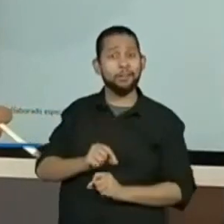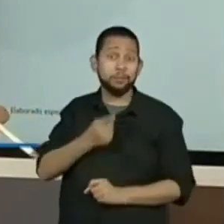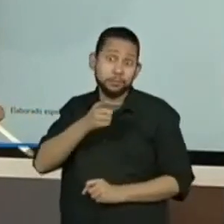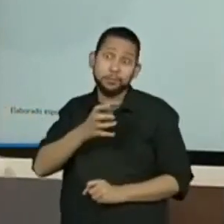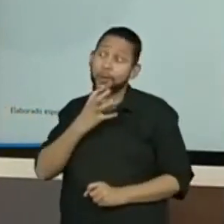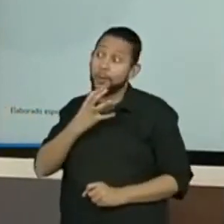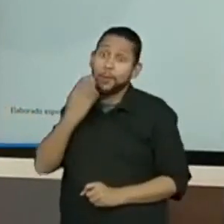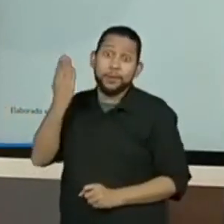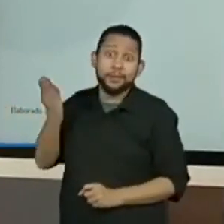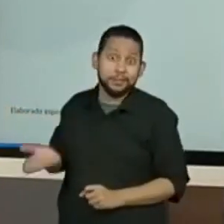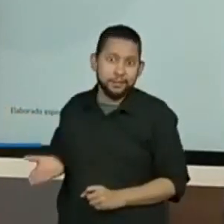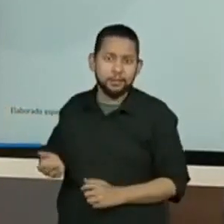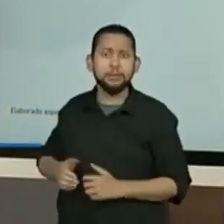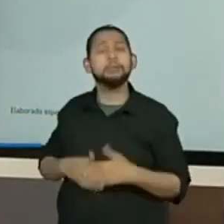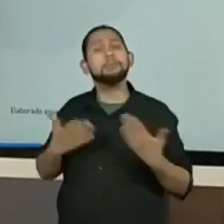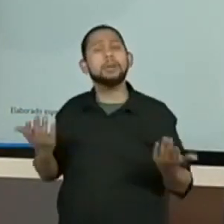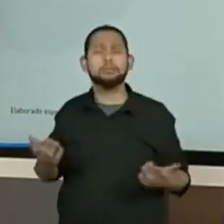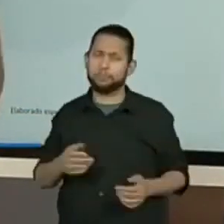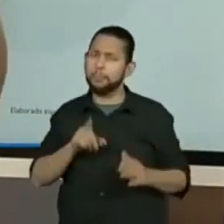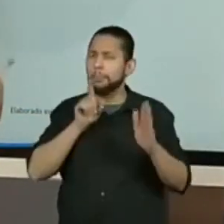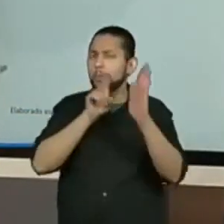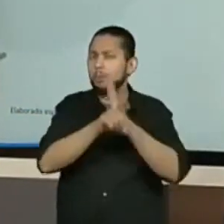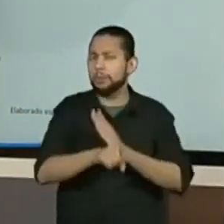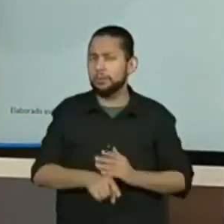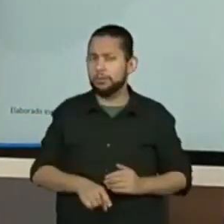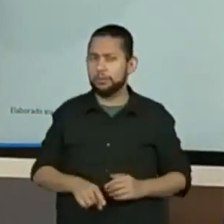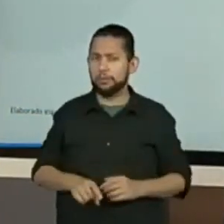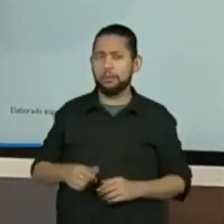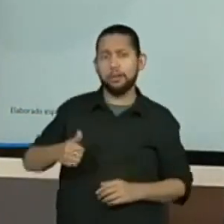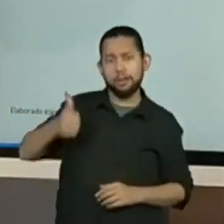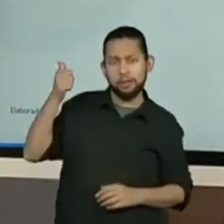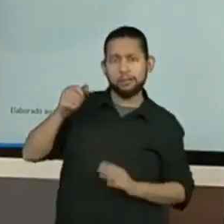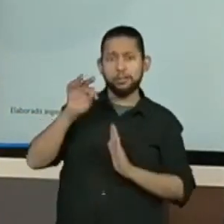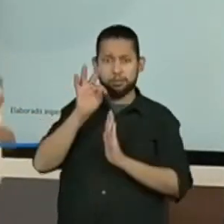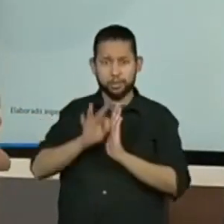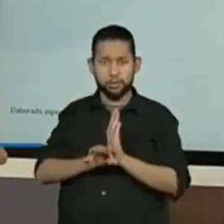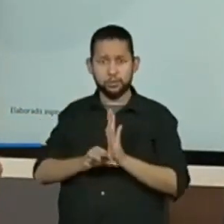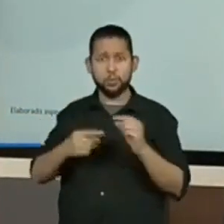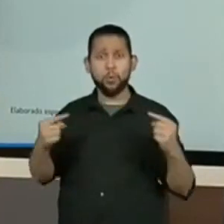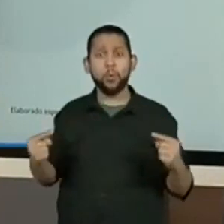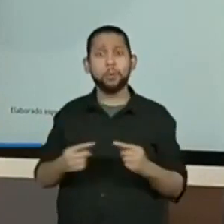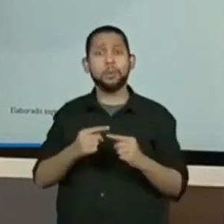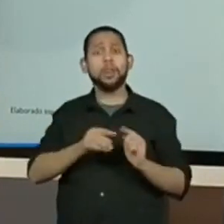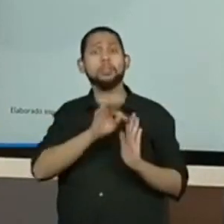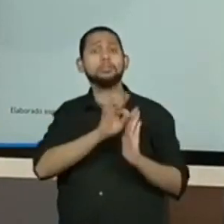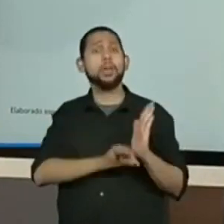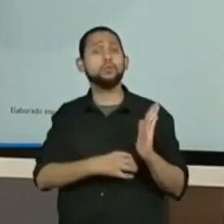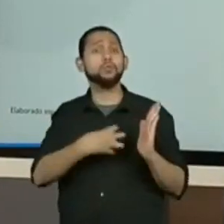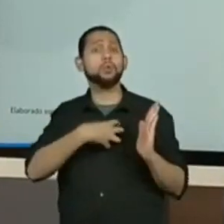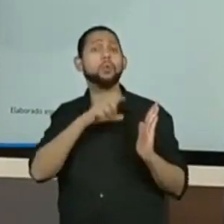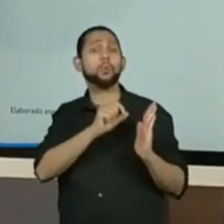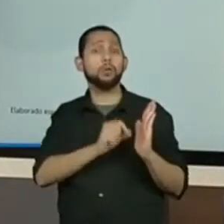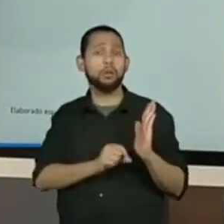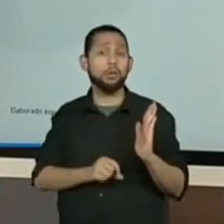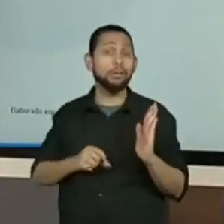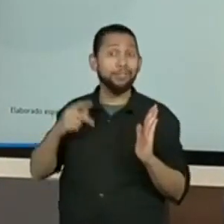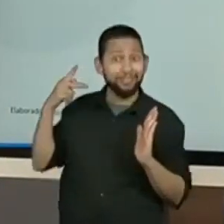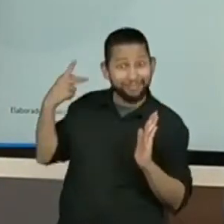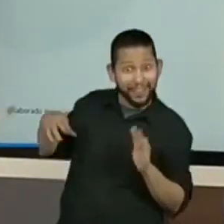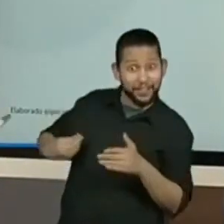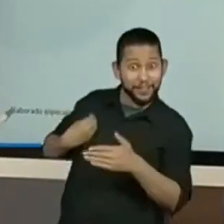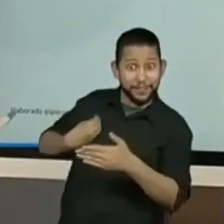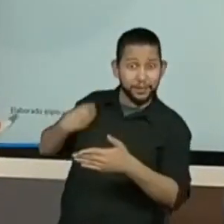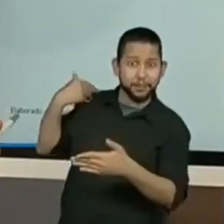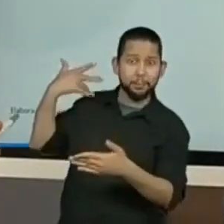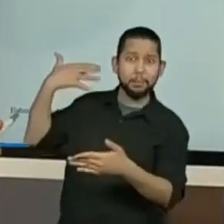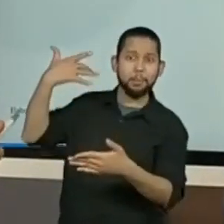biografias, que tipo de texto que essas professoras lerão? A vida. Um trechinho de cada um